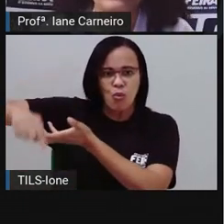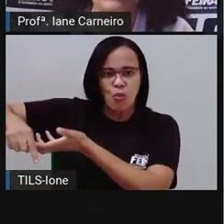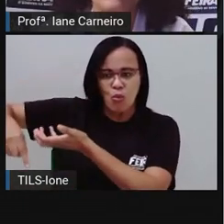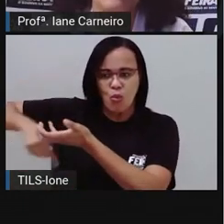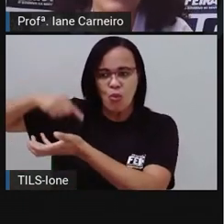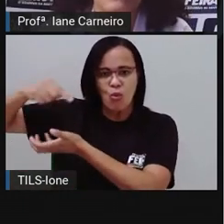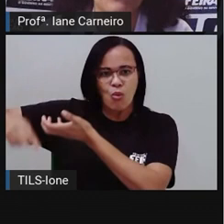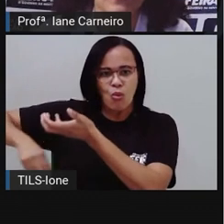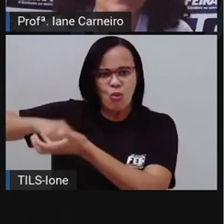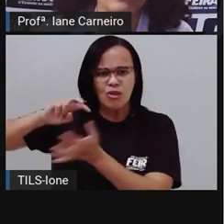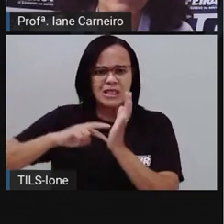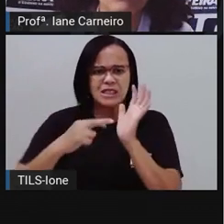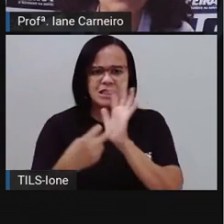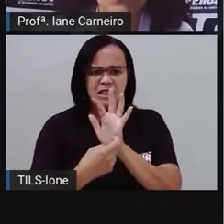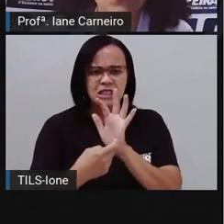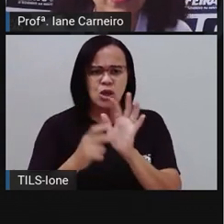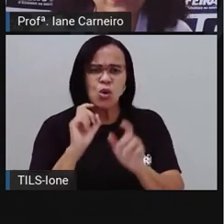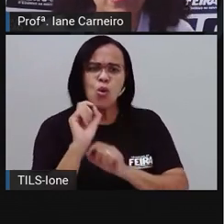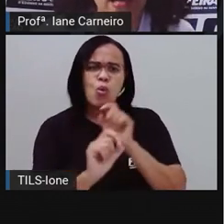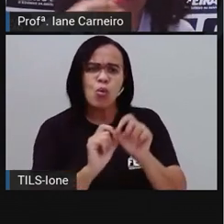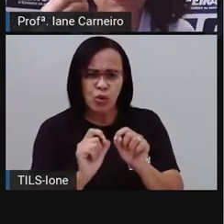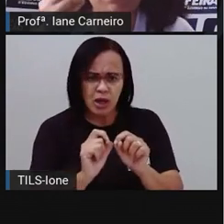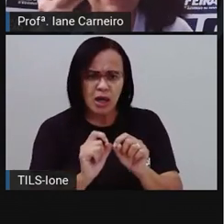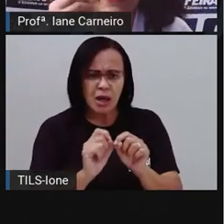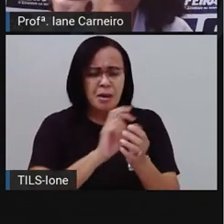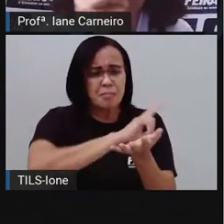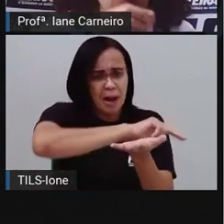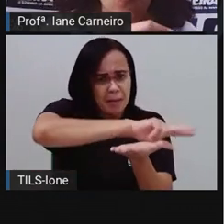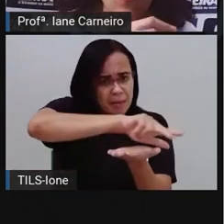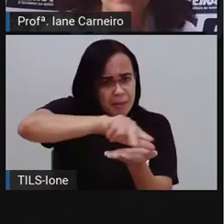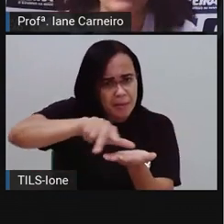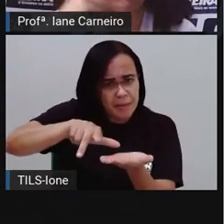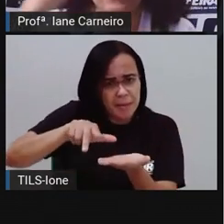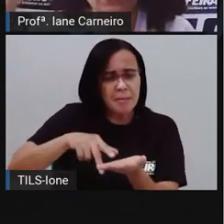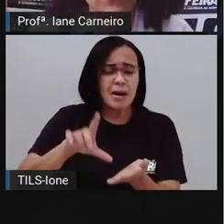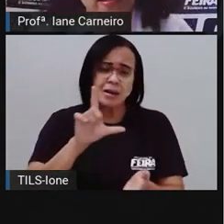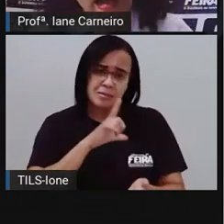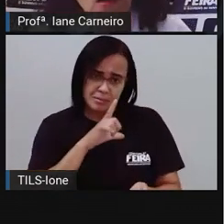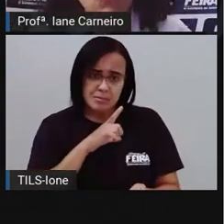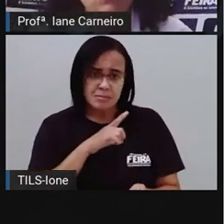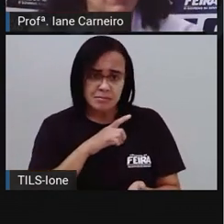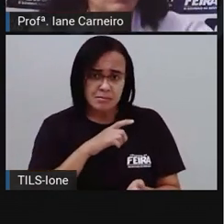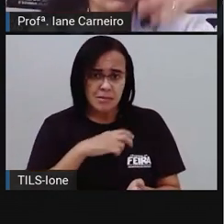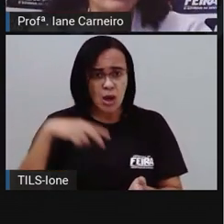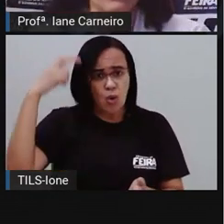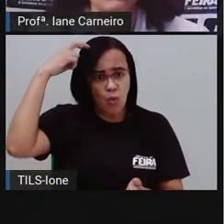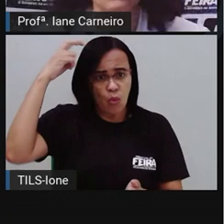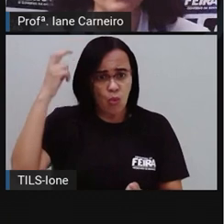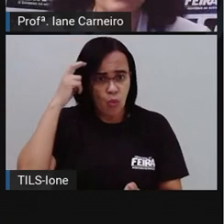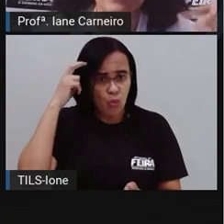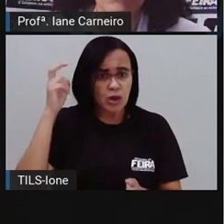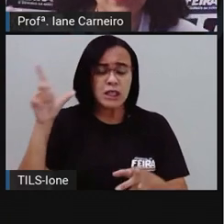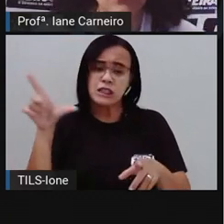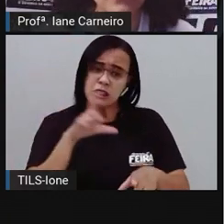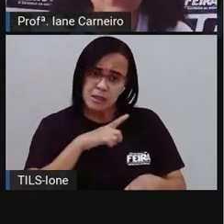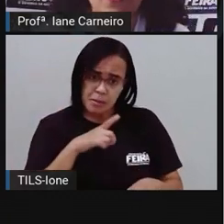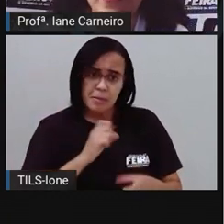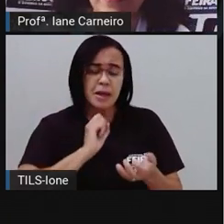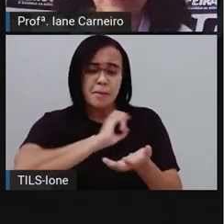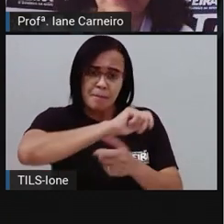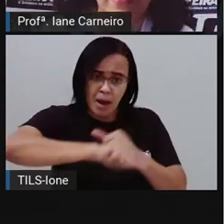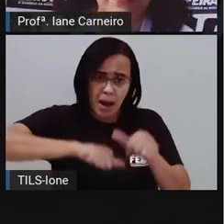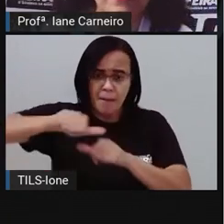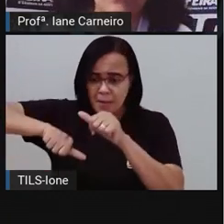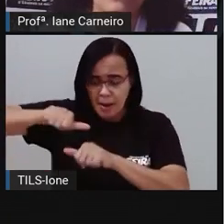né? Então, a gente vai ver aqui que tem culturas que acham, né? Que uma cor significa algo. Em outra cultura, significa outra